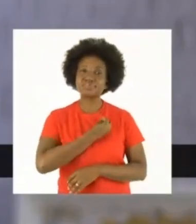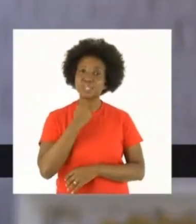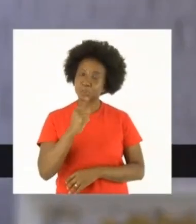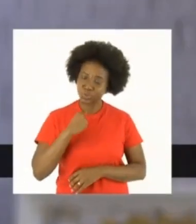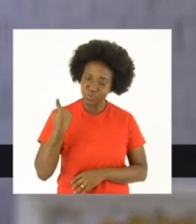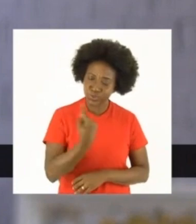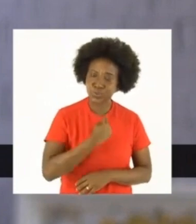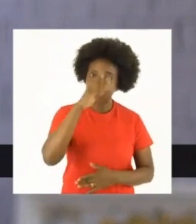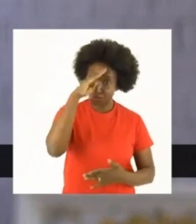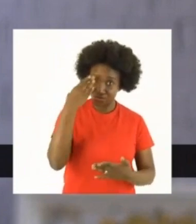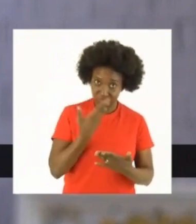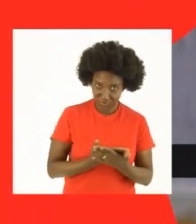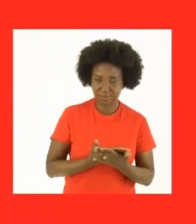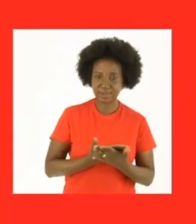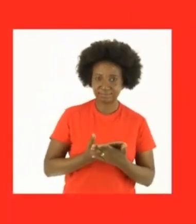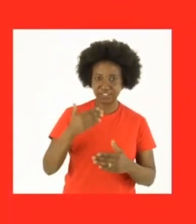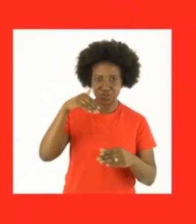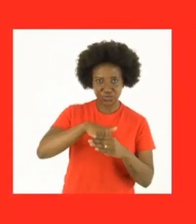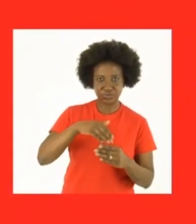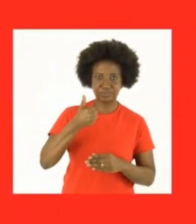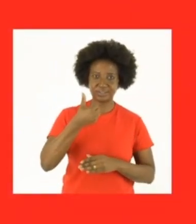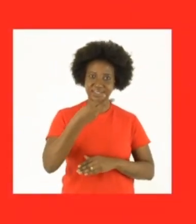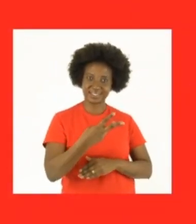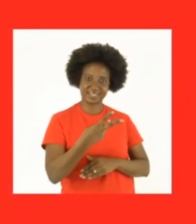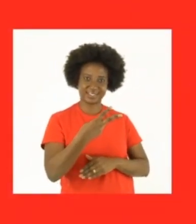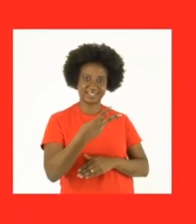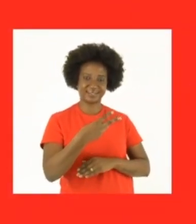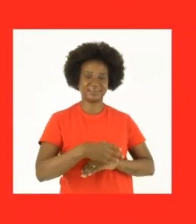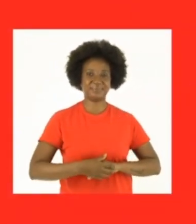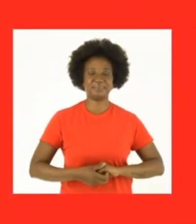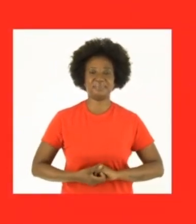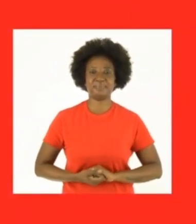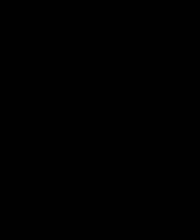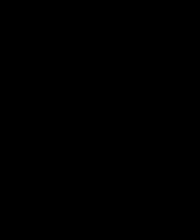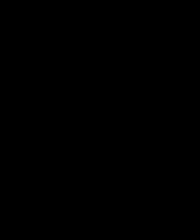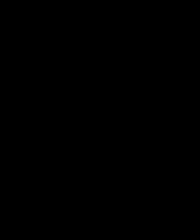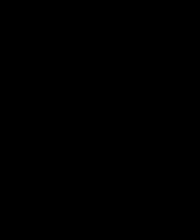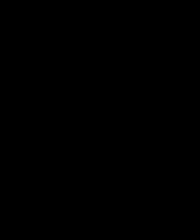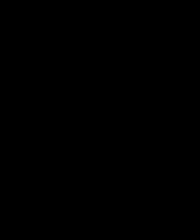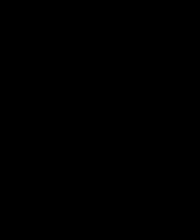as trabalhadoras e trabalhadores Bota a fé que dá Vote 13